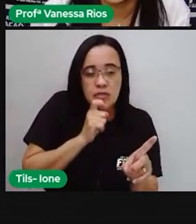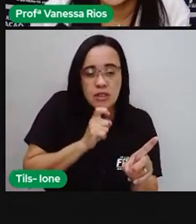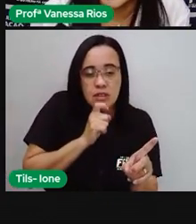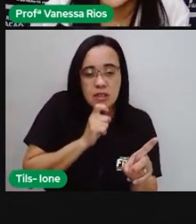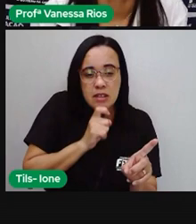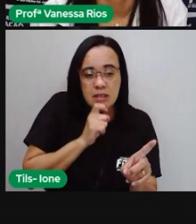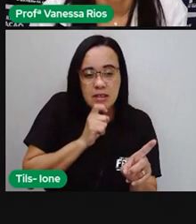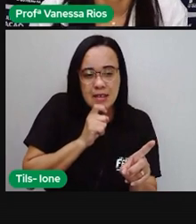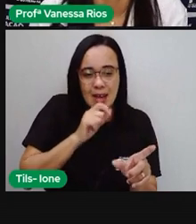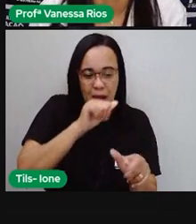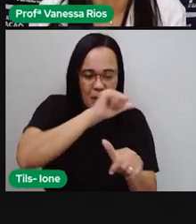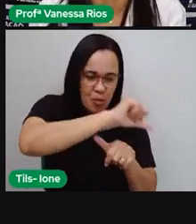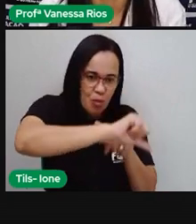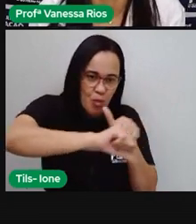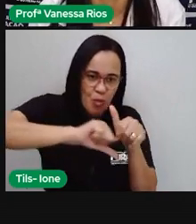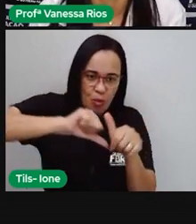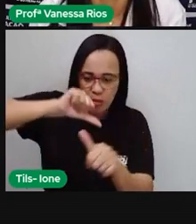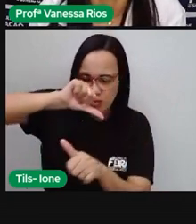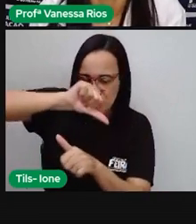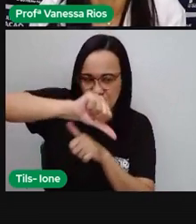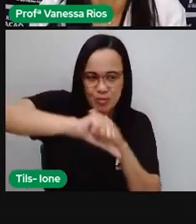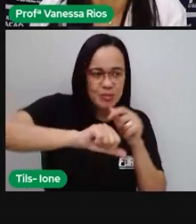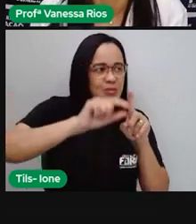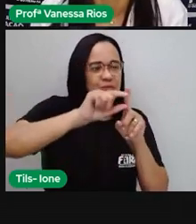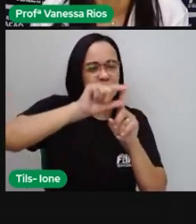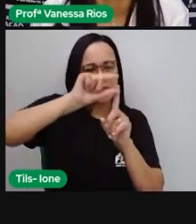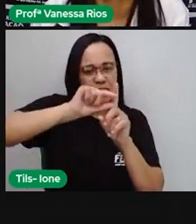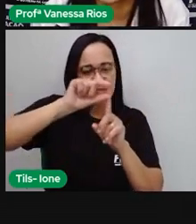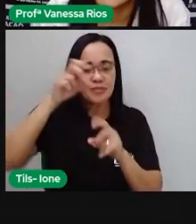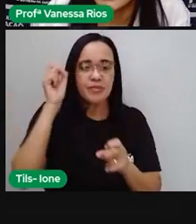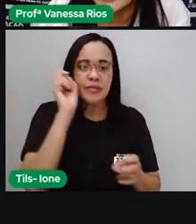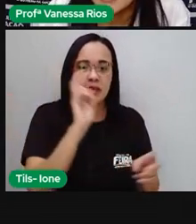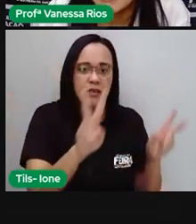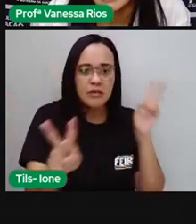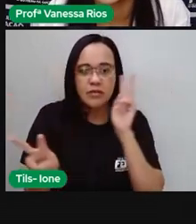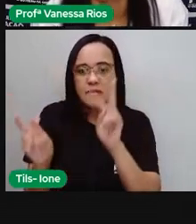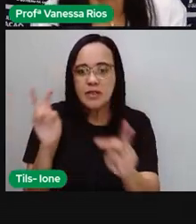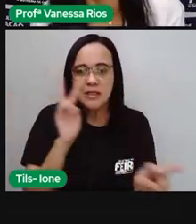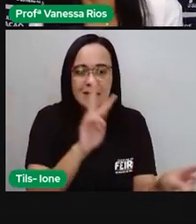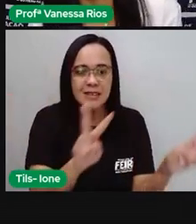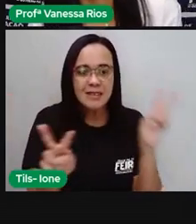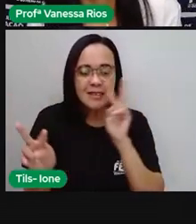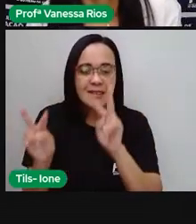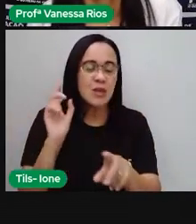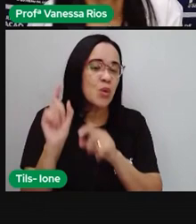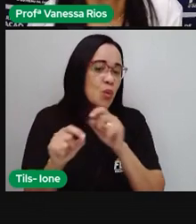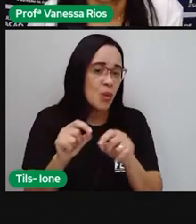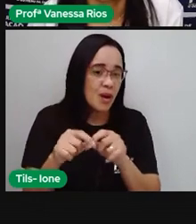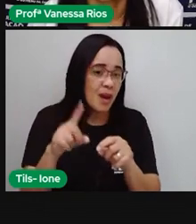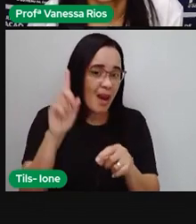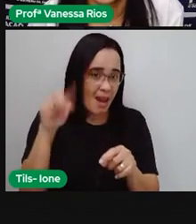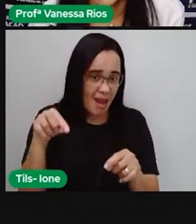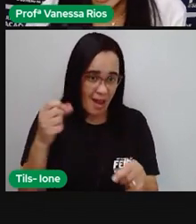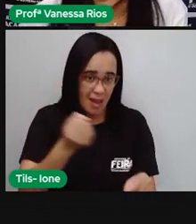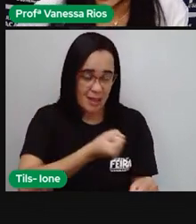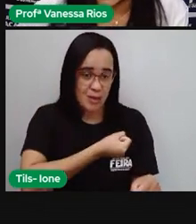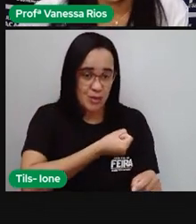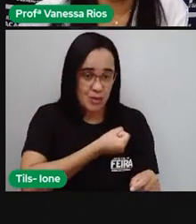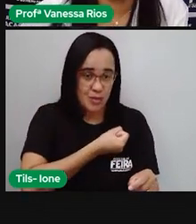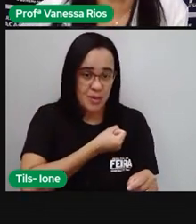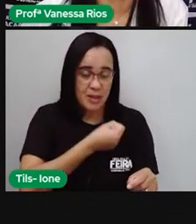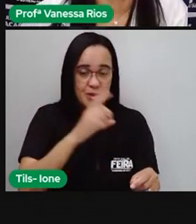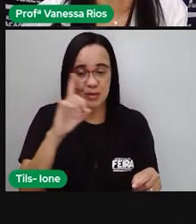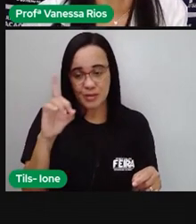temperatura, uma das formas da gente visualizar os números decimais que a gente vai estudar hoje, tá certo?